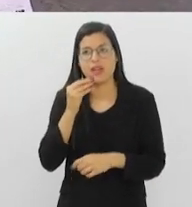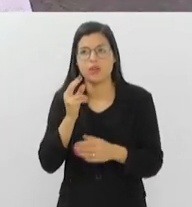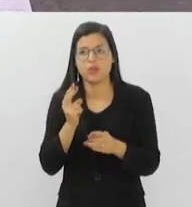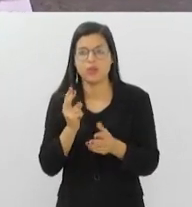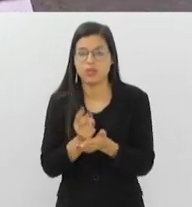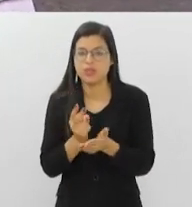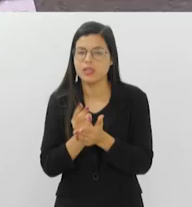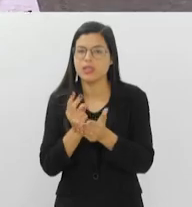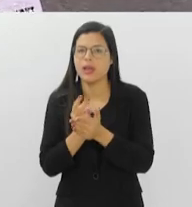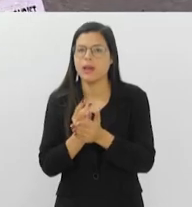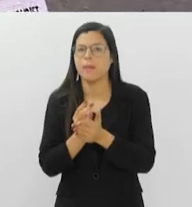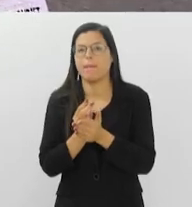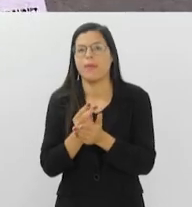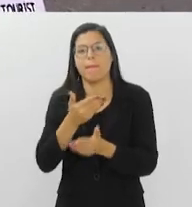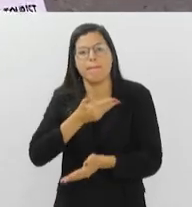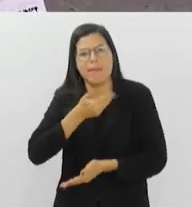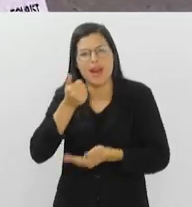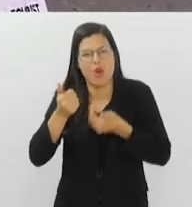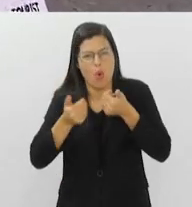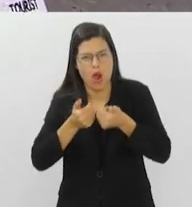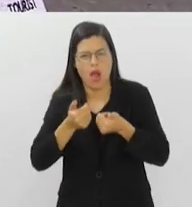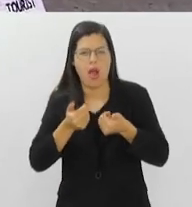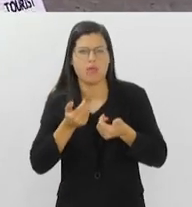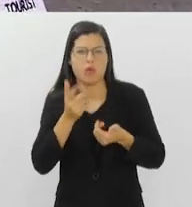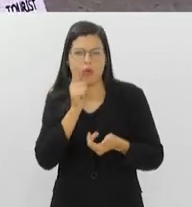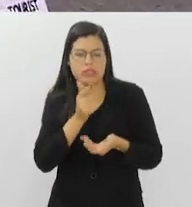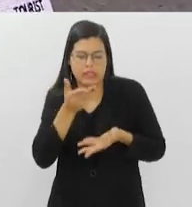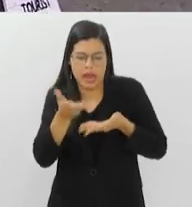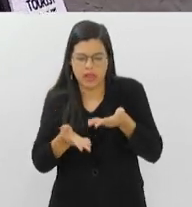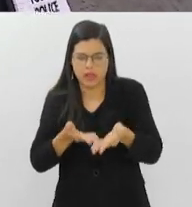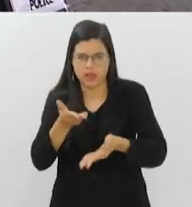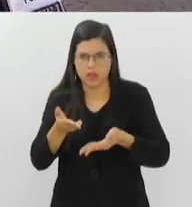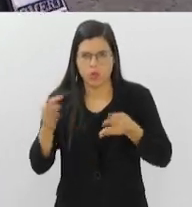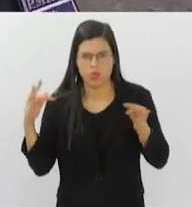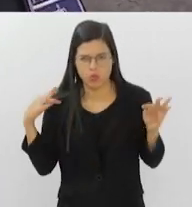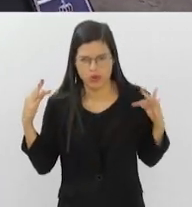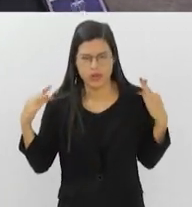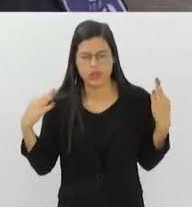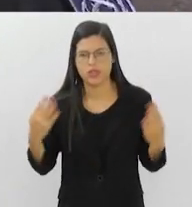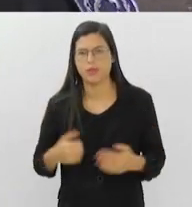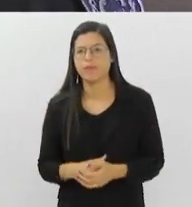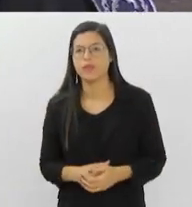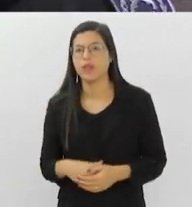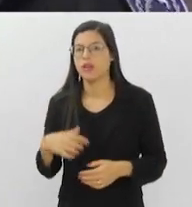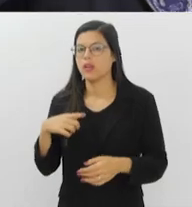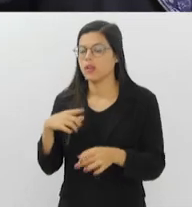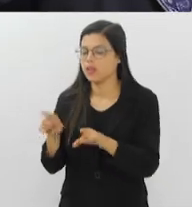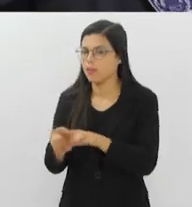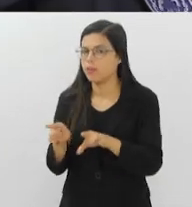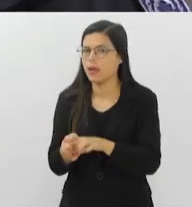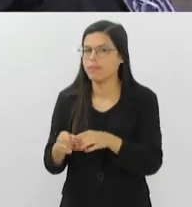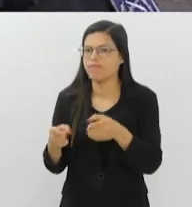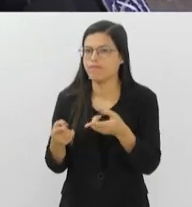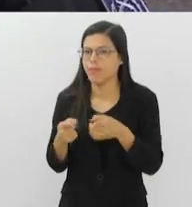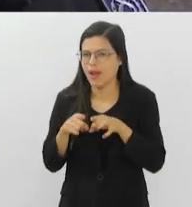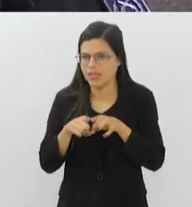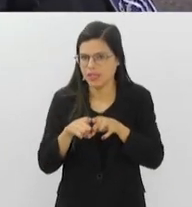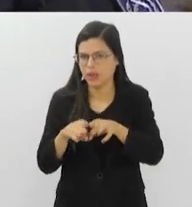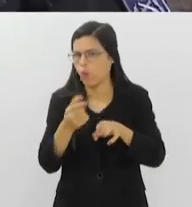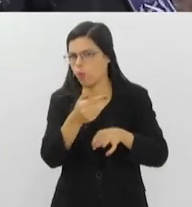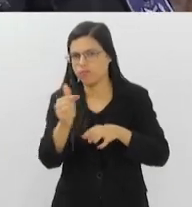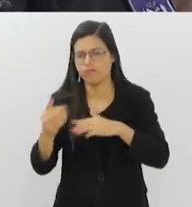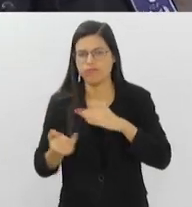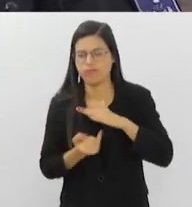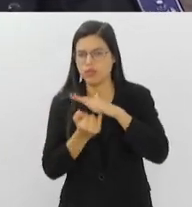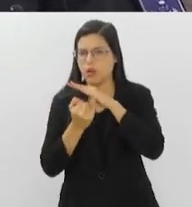conceitos, os nossos serviços, para atender melhor o turista carioca. E existe também uma importante parceria com outros órgãos e setores privados também para garantir